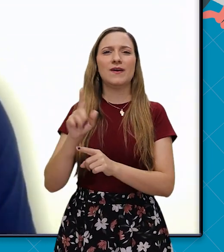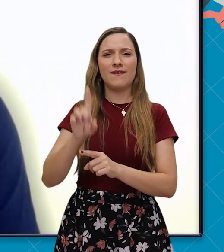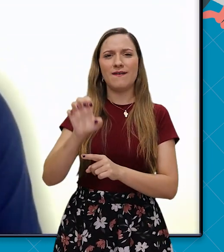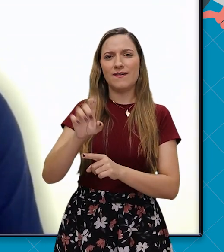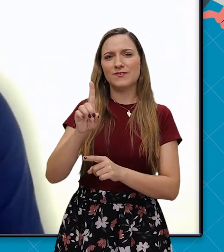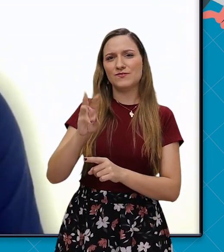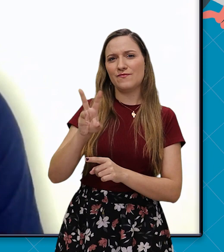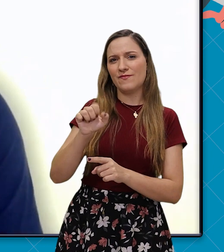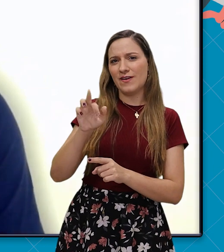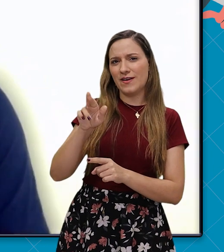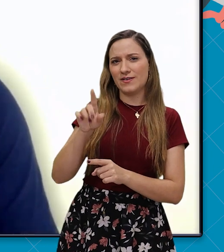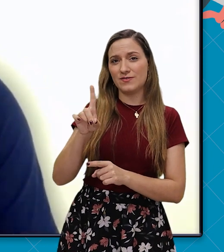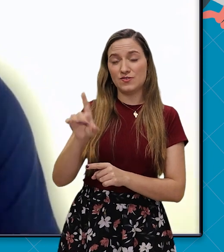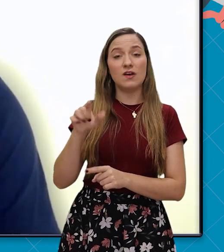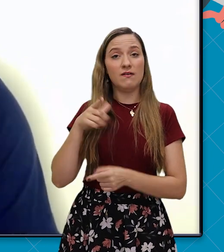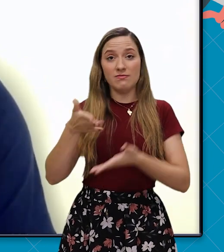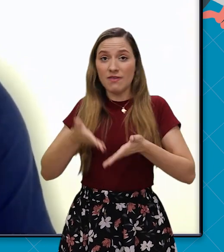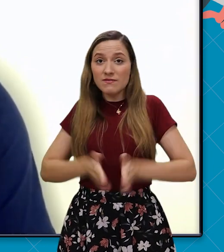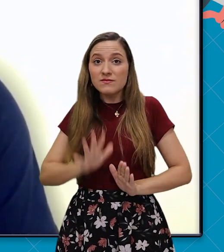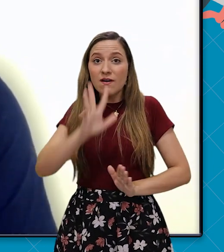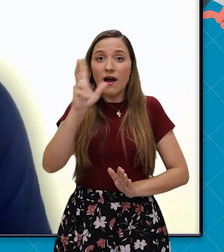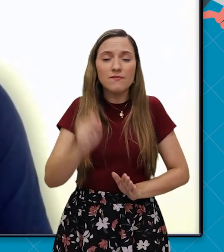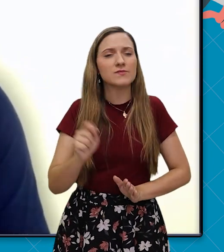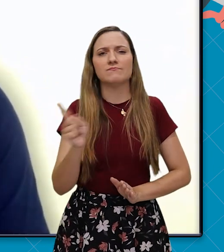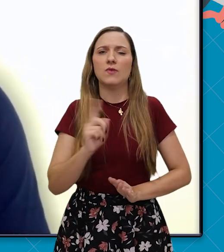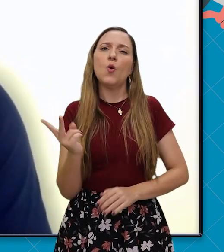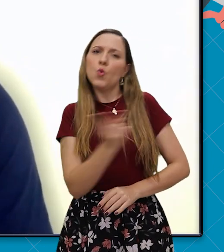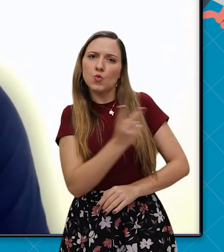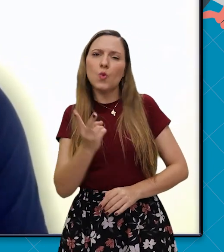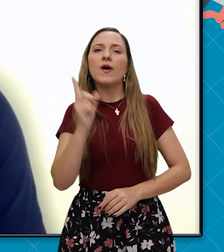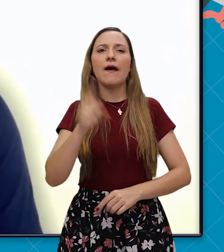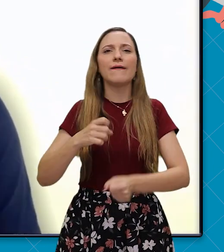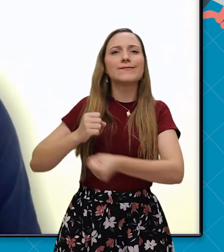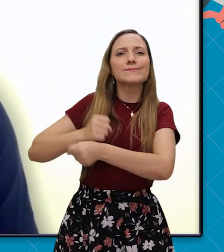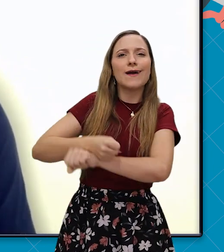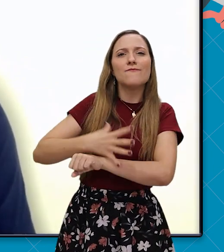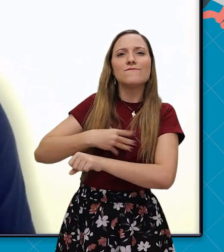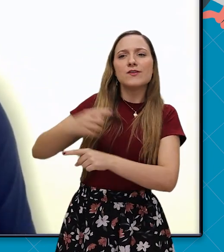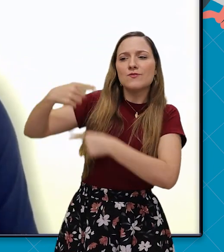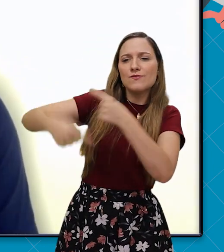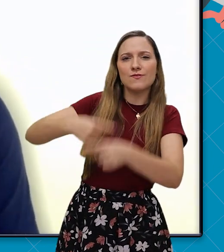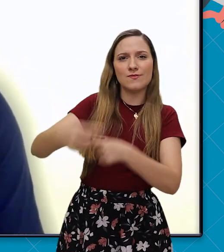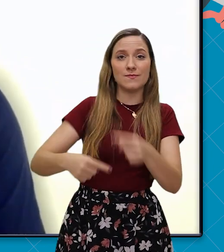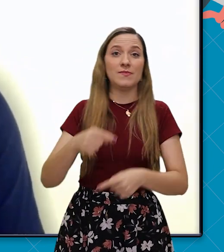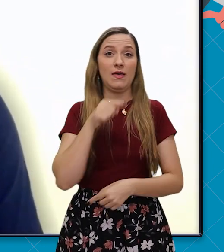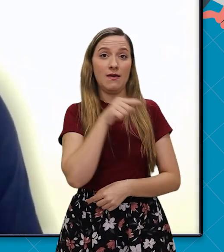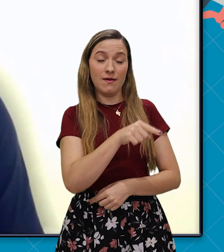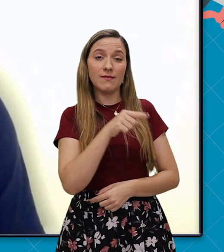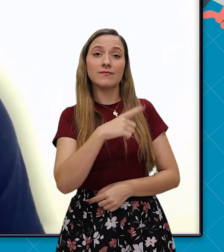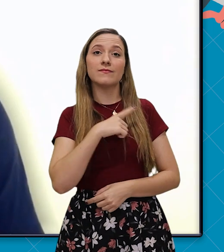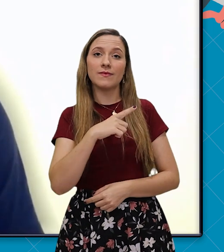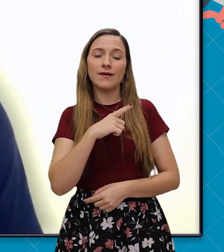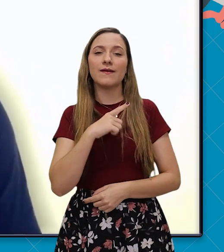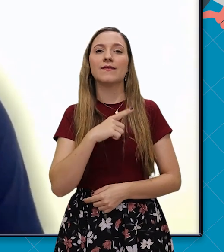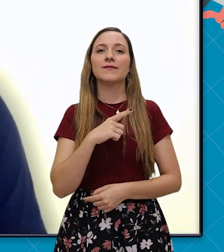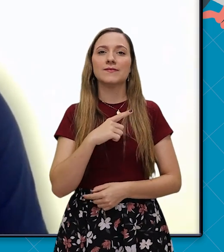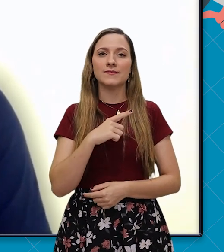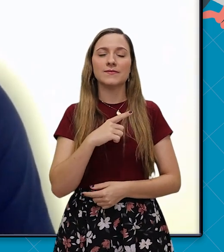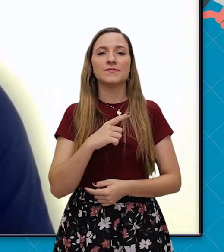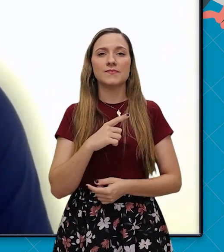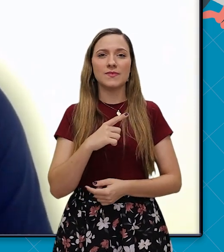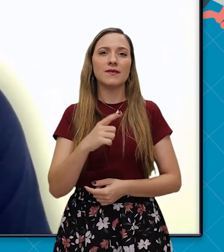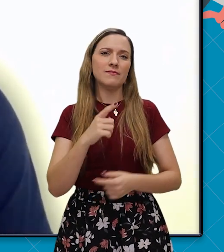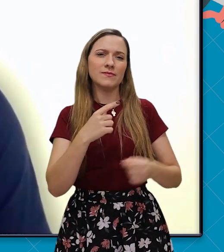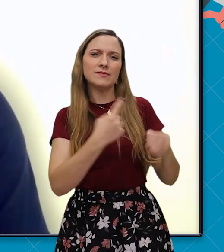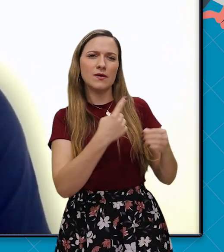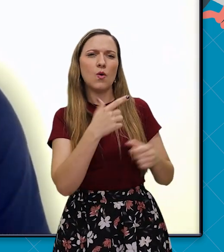Eles eram descendentes de escravos. Um Henry nasceu no Trinidade de Tobago e o Edward nasceu